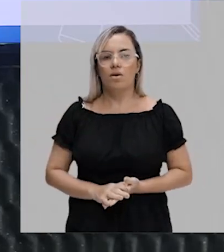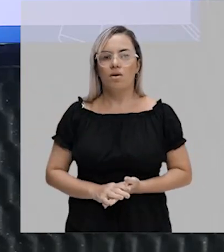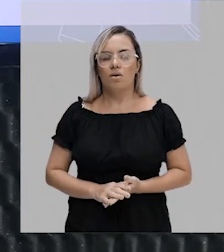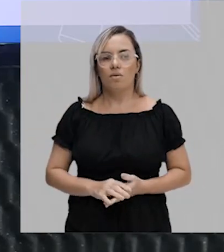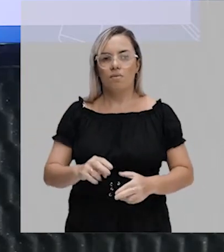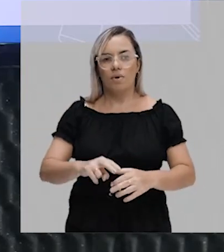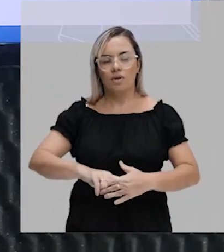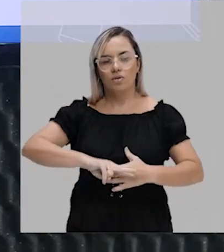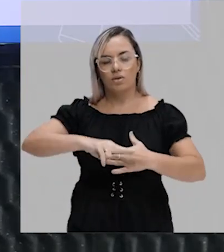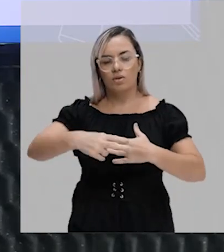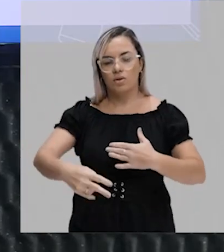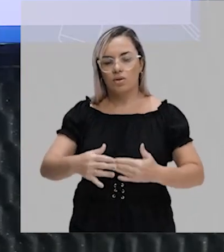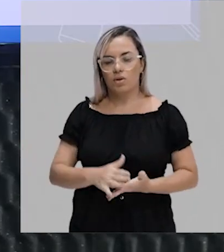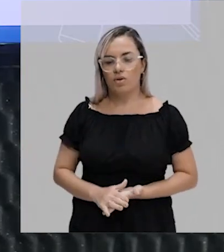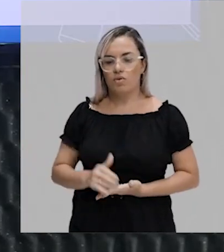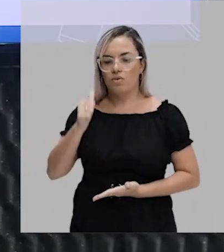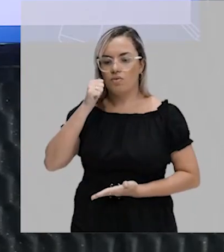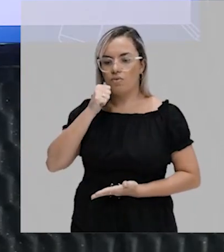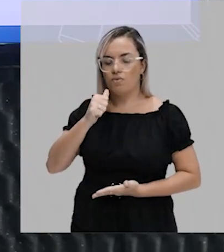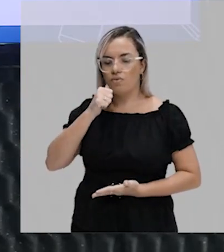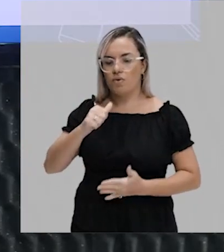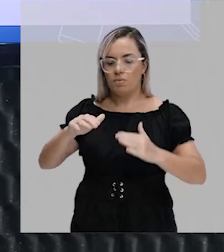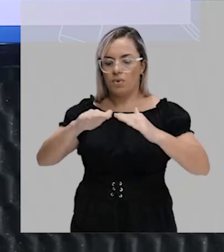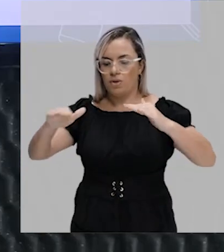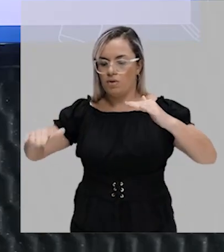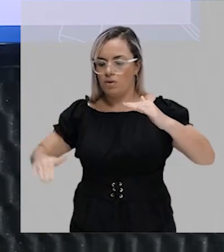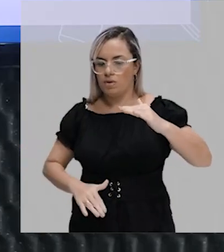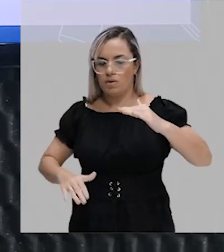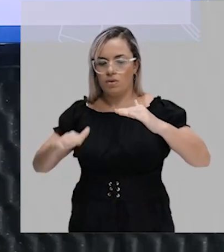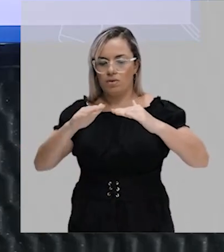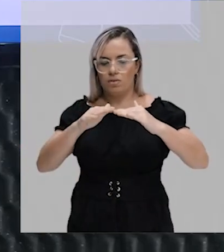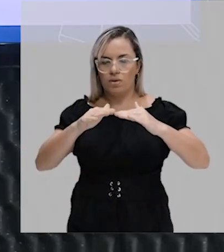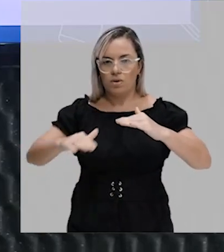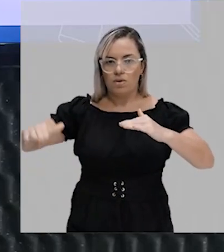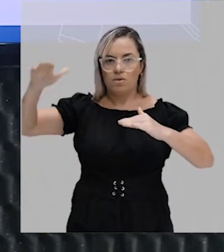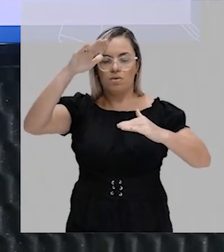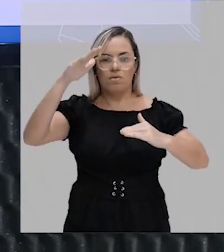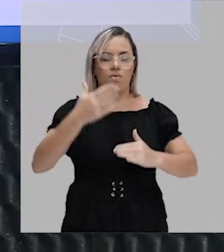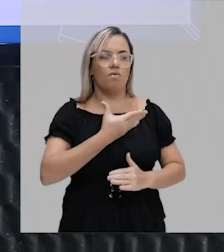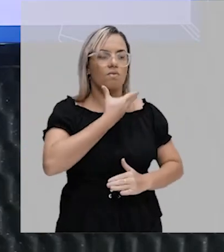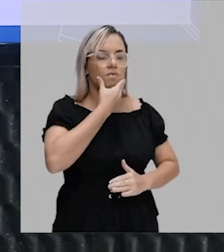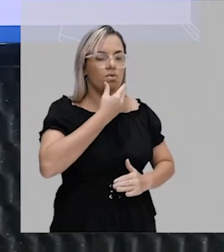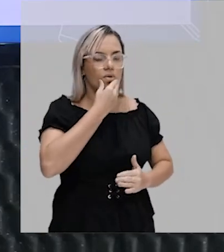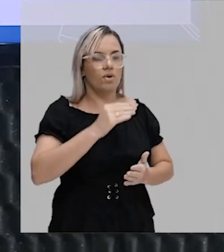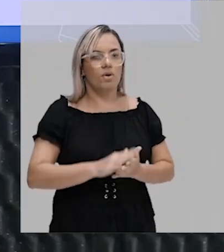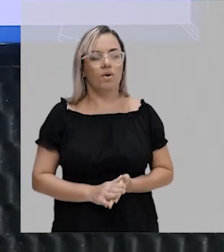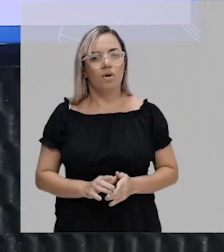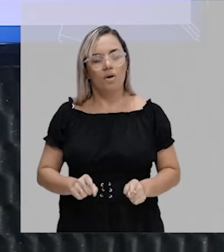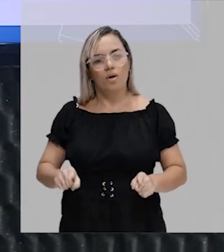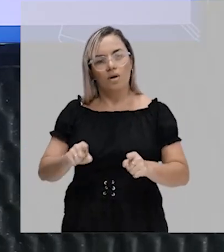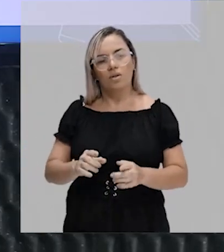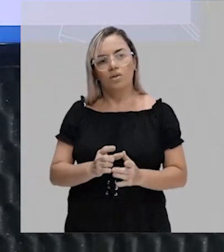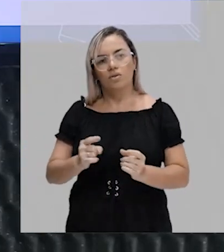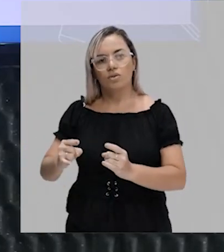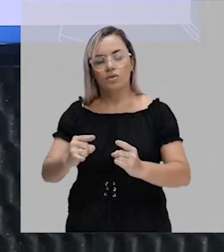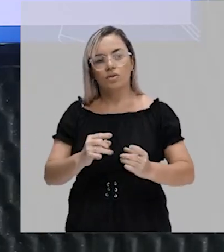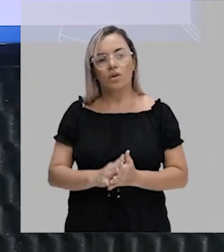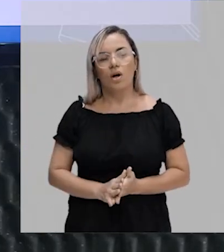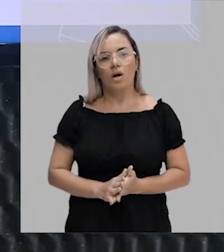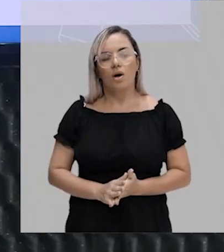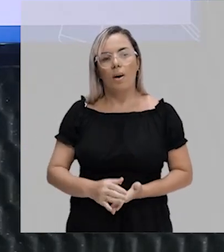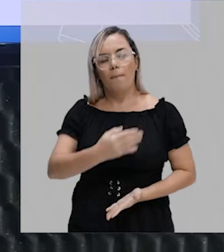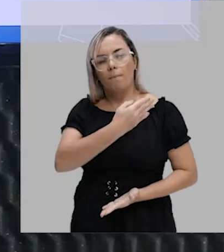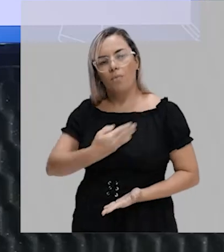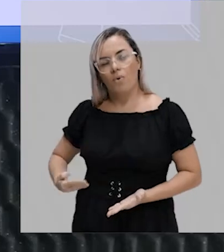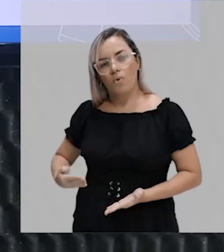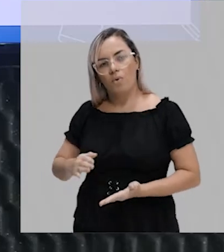feminino ao ser masculino, tanto na esfera privada, quanto também na esfera pública. Por isso que no